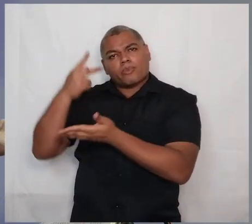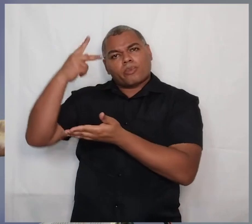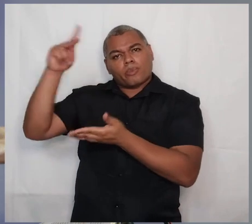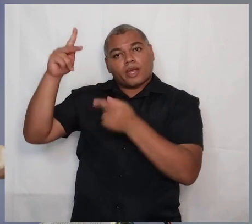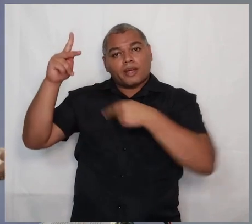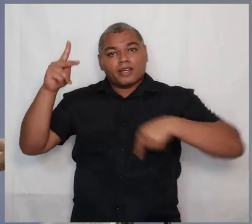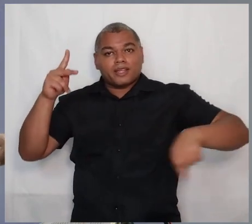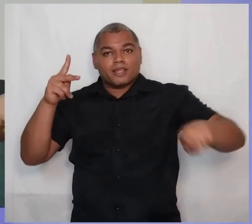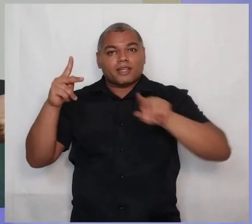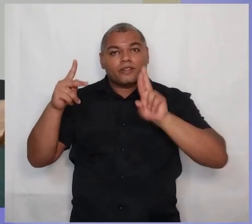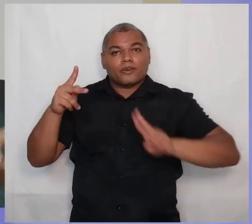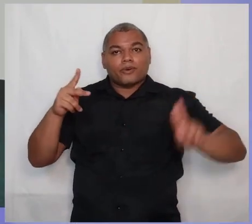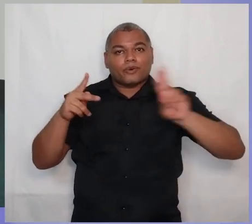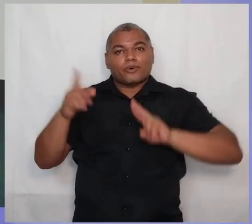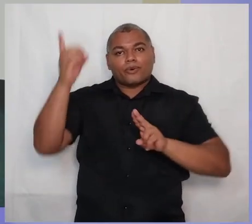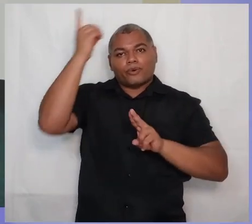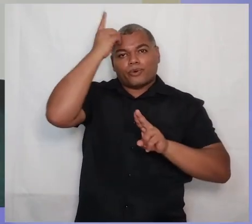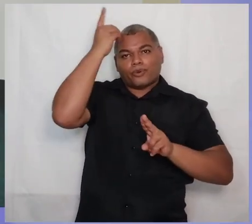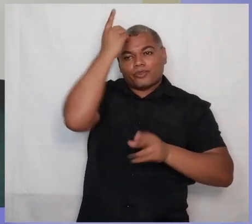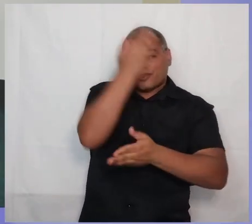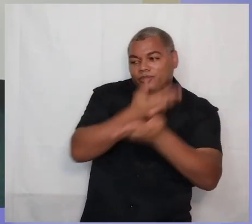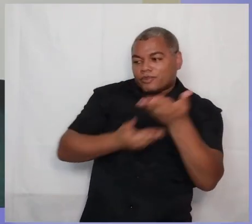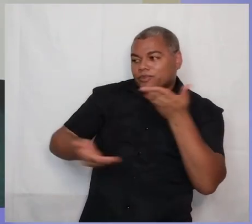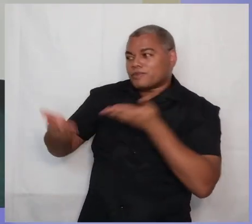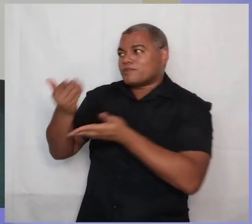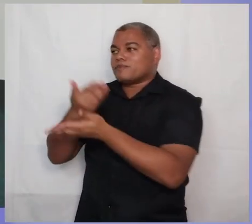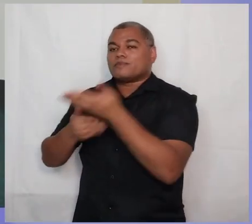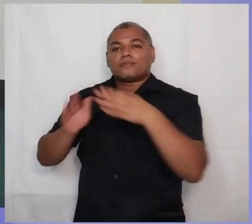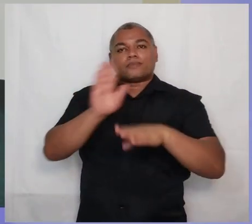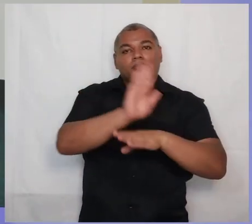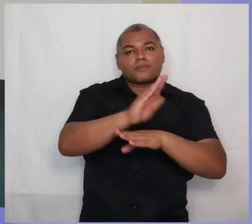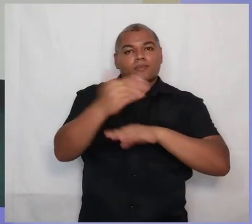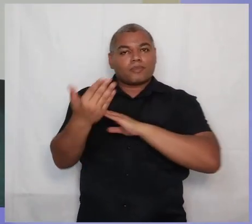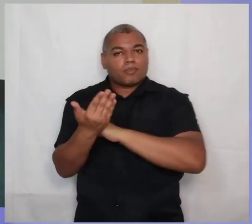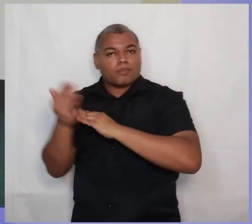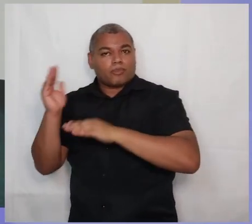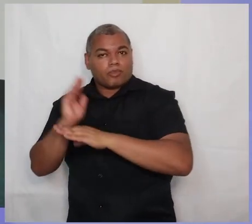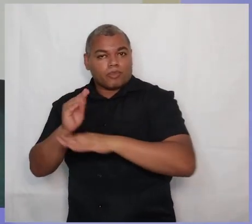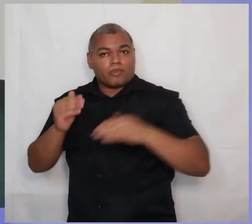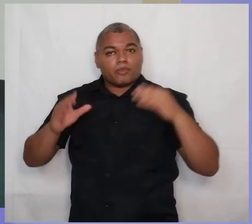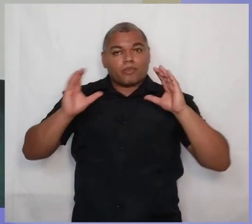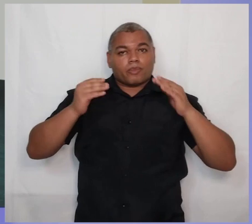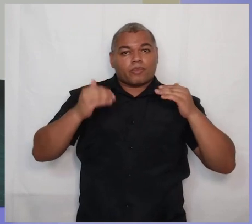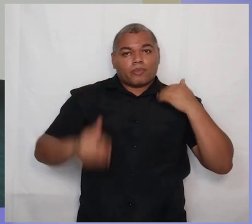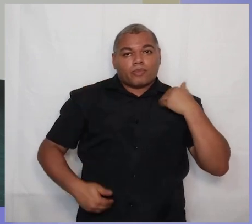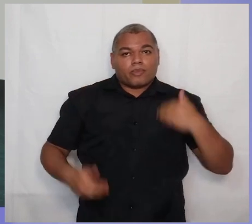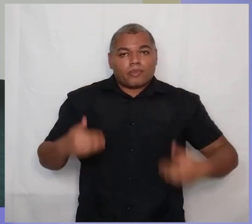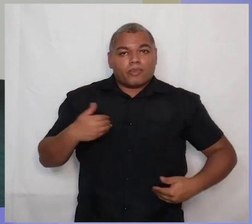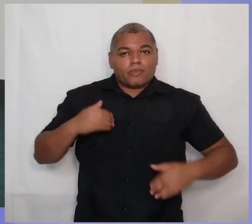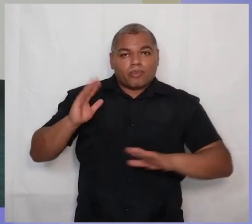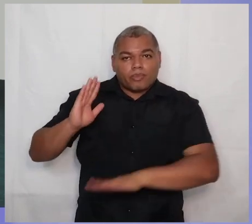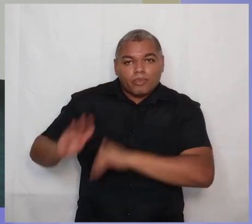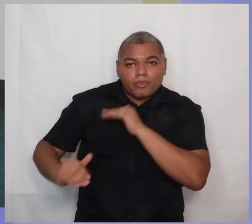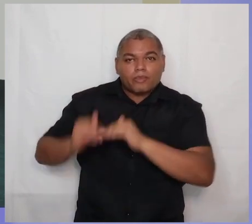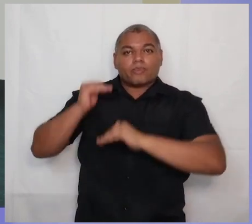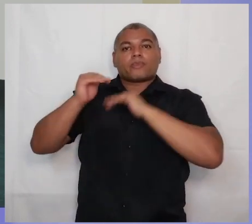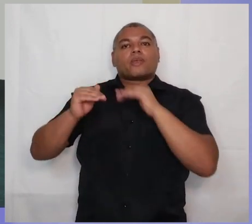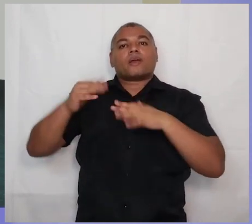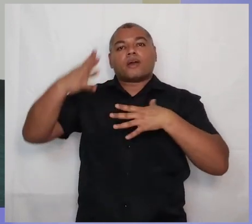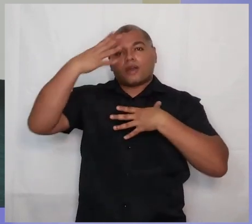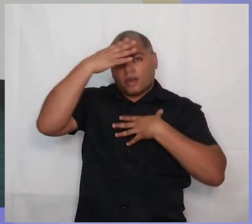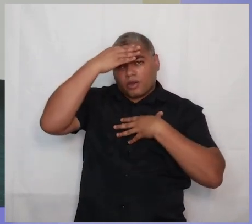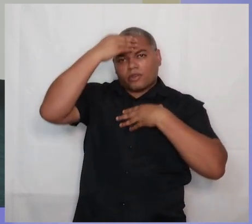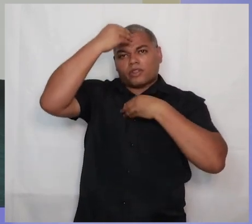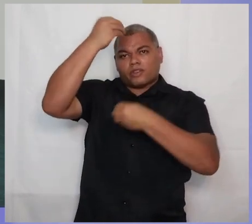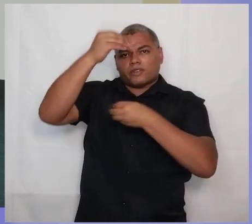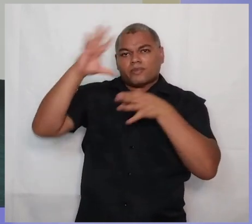seus dons servindo uns aos outros, para a edificação do corpo de Cristo, para que todos cheguemos à unidade da fé, para que haja unidade